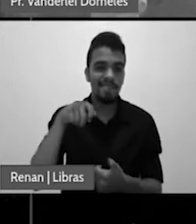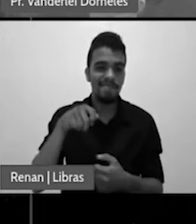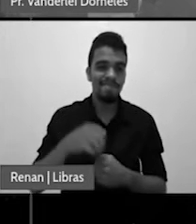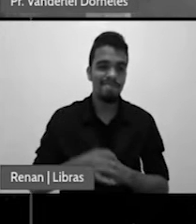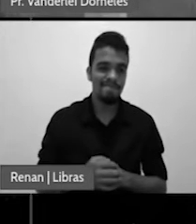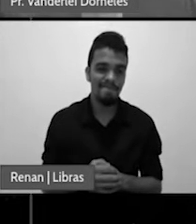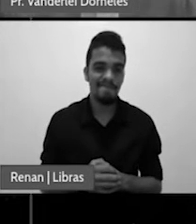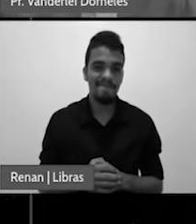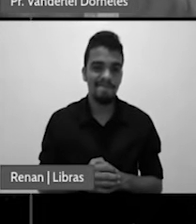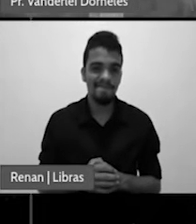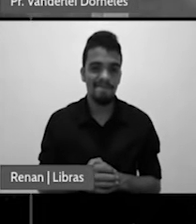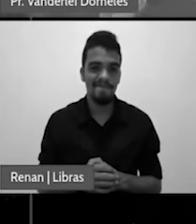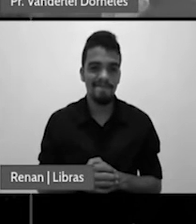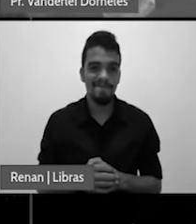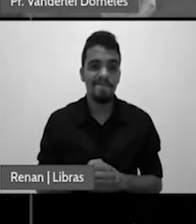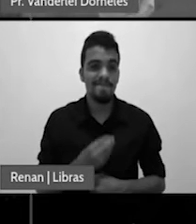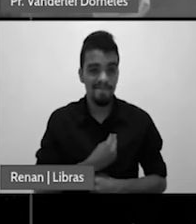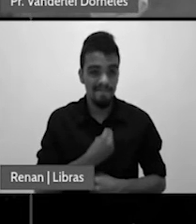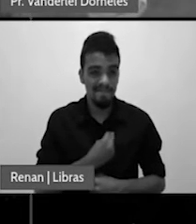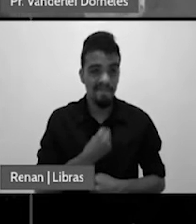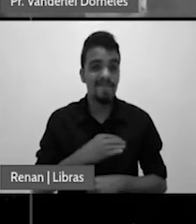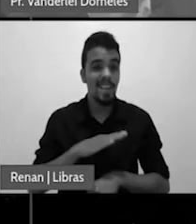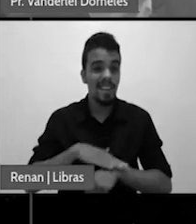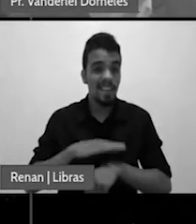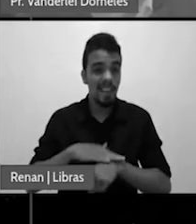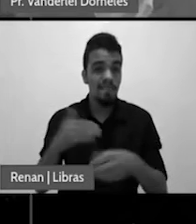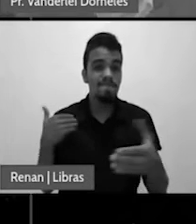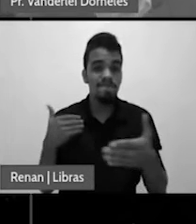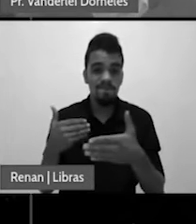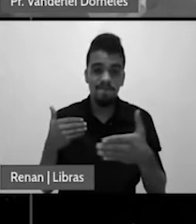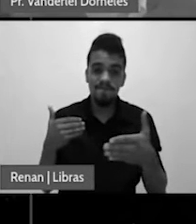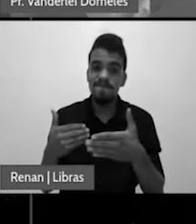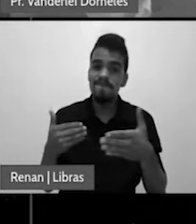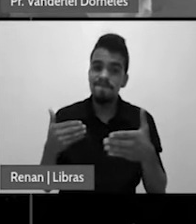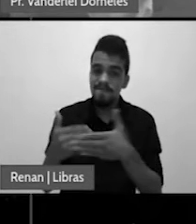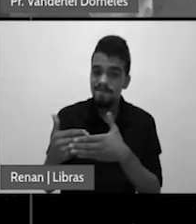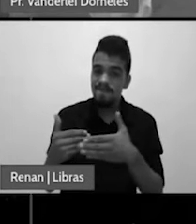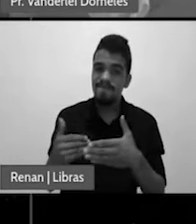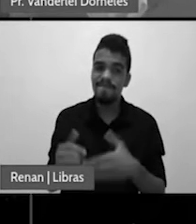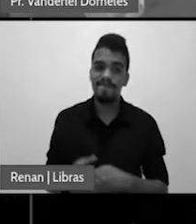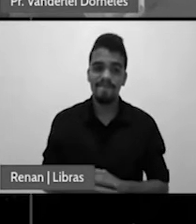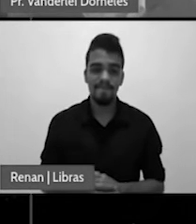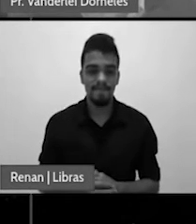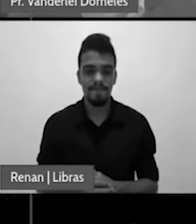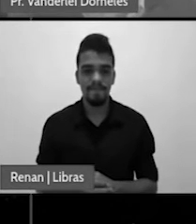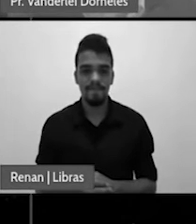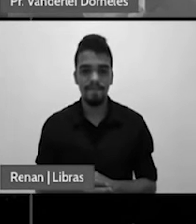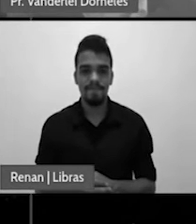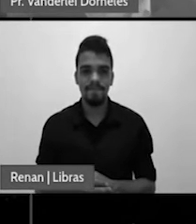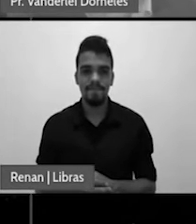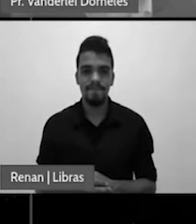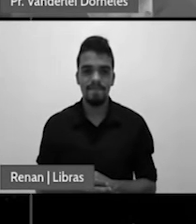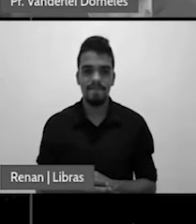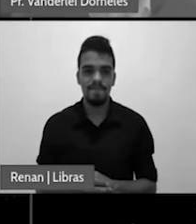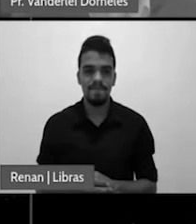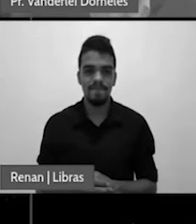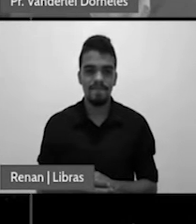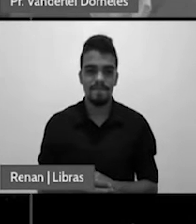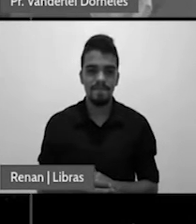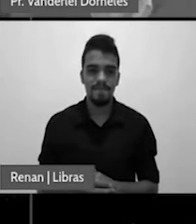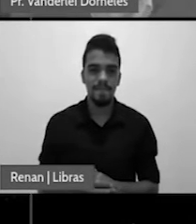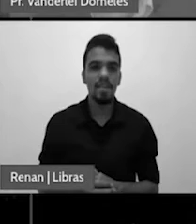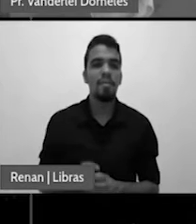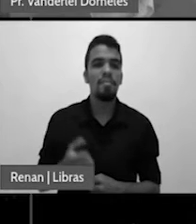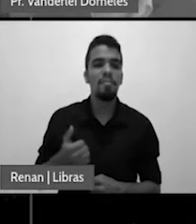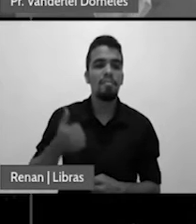vivemos em tempos significativos o primeiro ministro de Israel logo que foi eleito ele